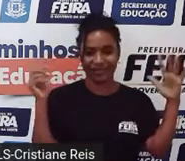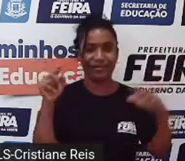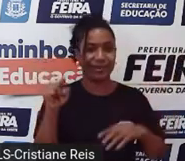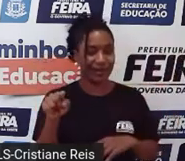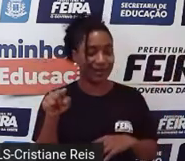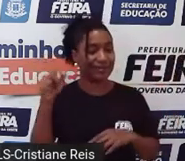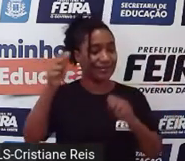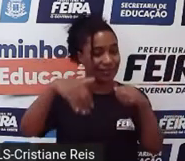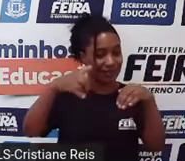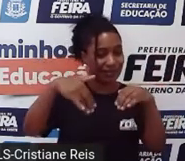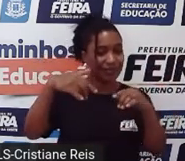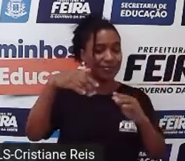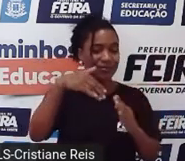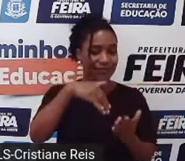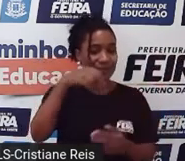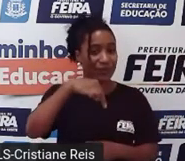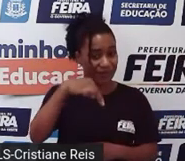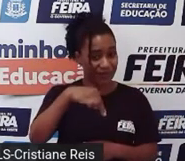a junho.